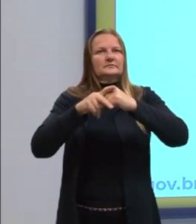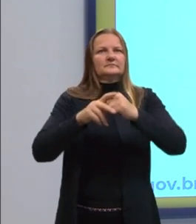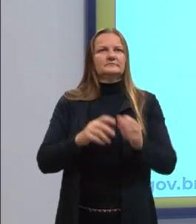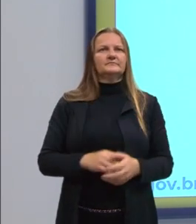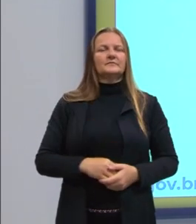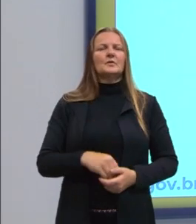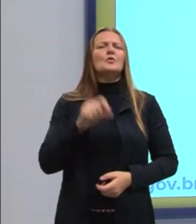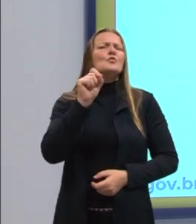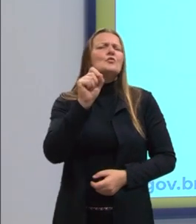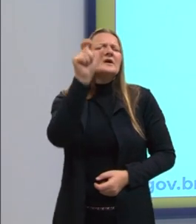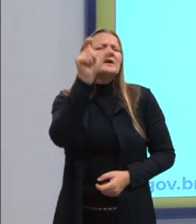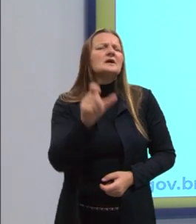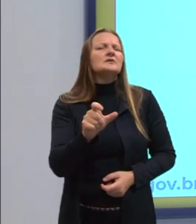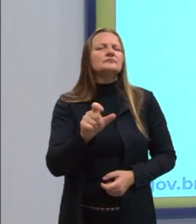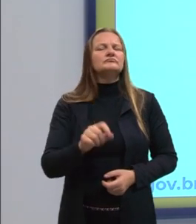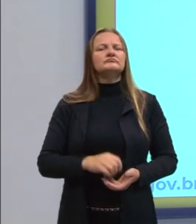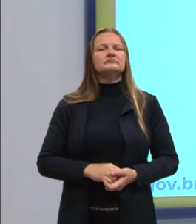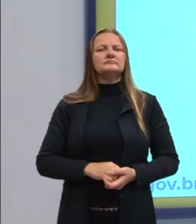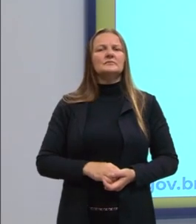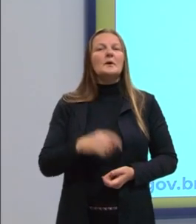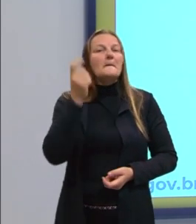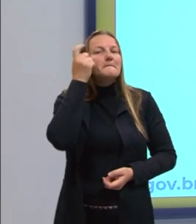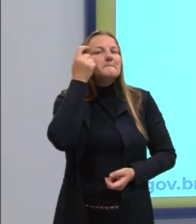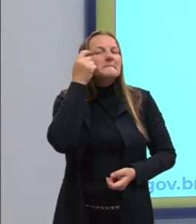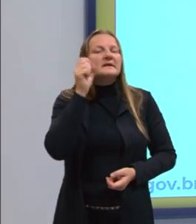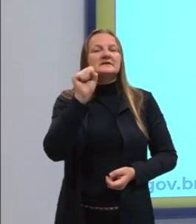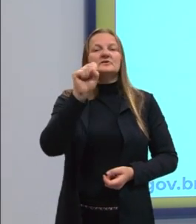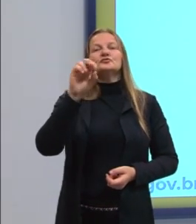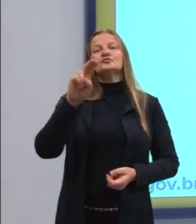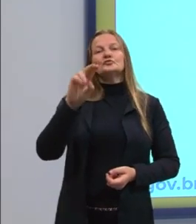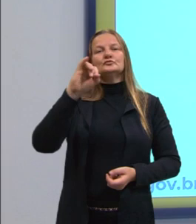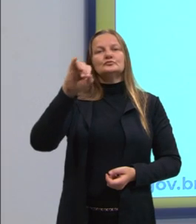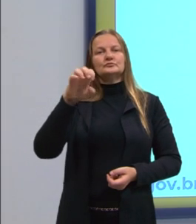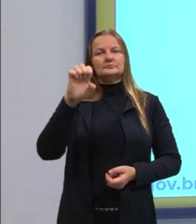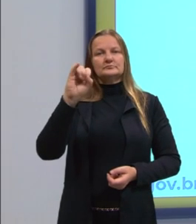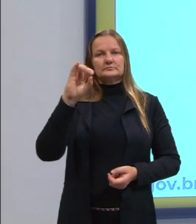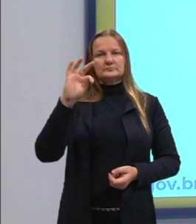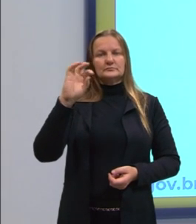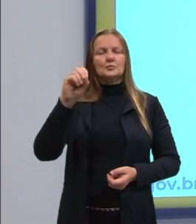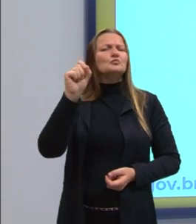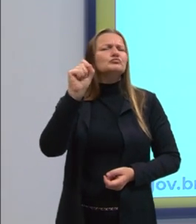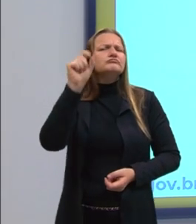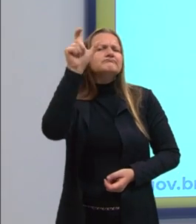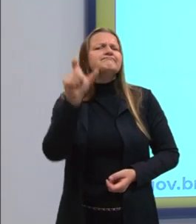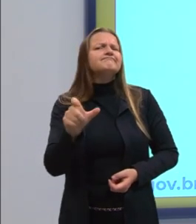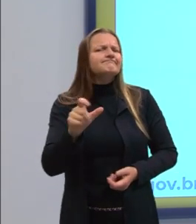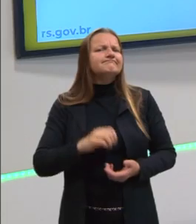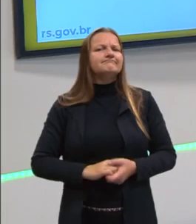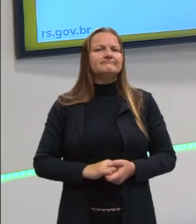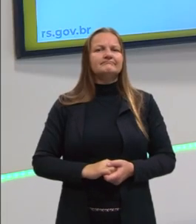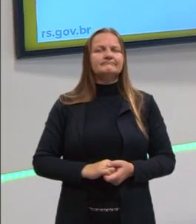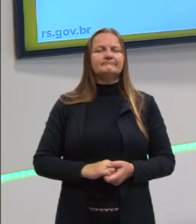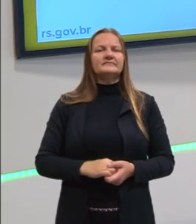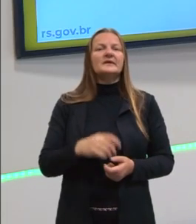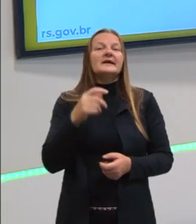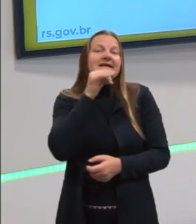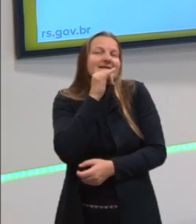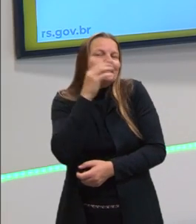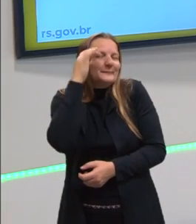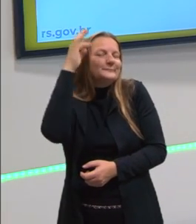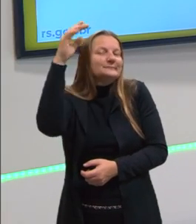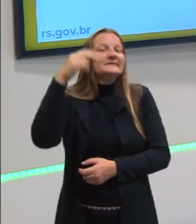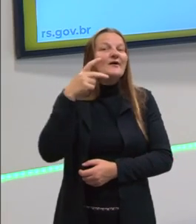O que é o sujeito? Quando eu penso em sujeito, o que é o sujeito? Imagina que a gente está fazendo uma fofoca.